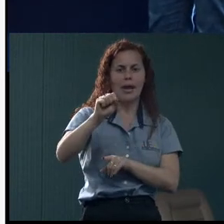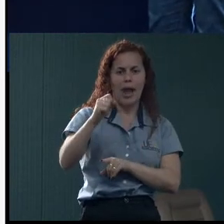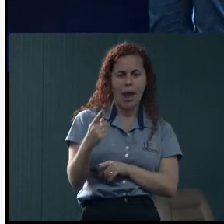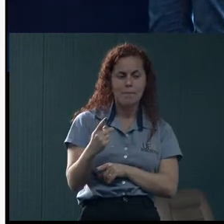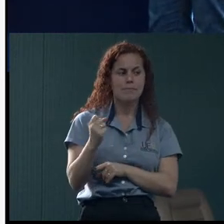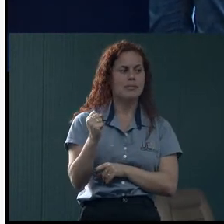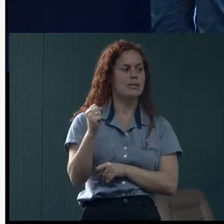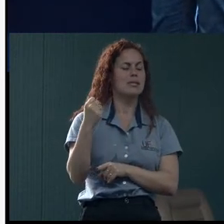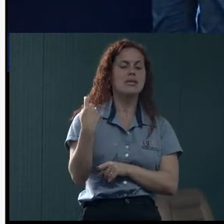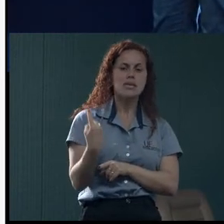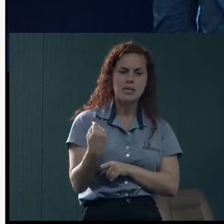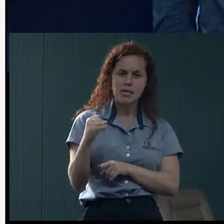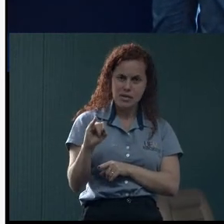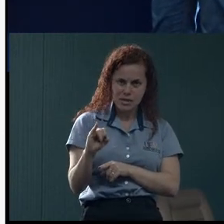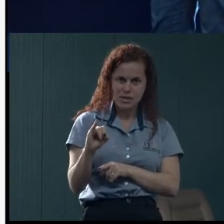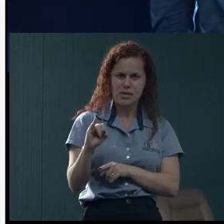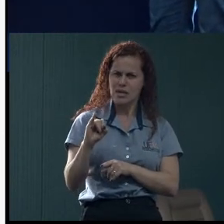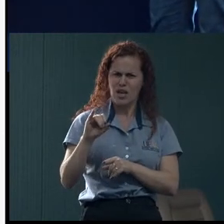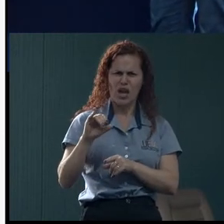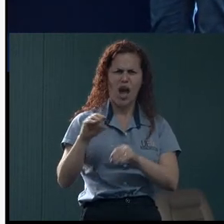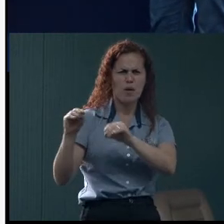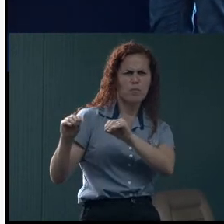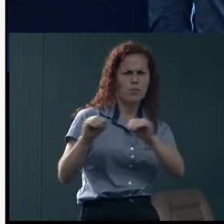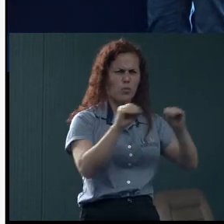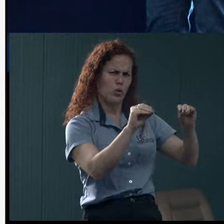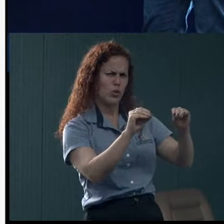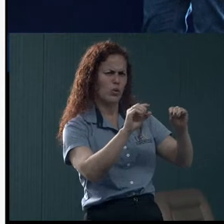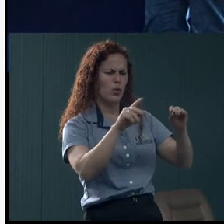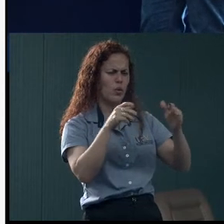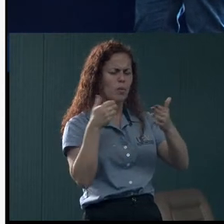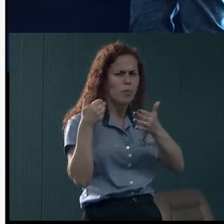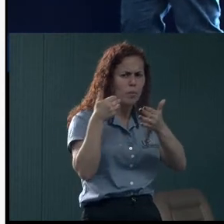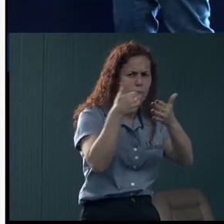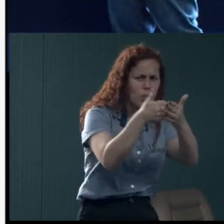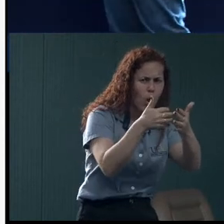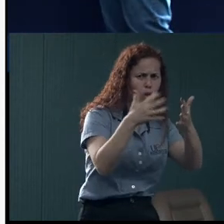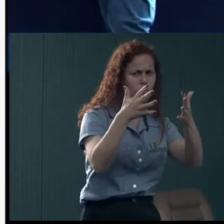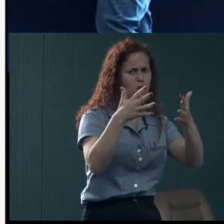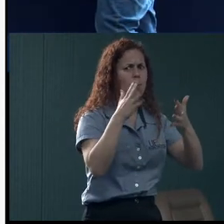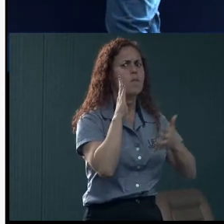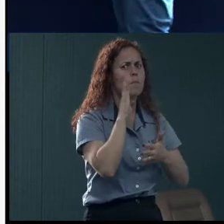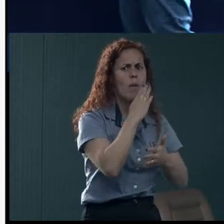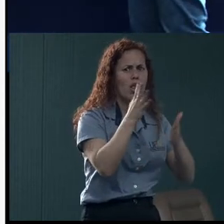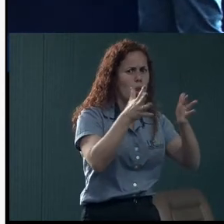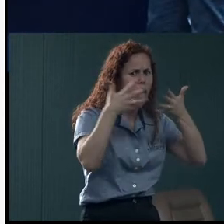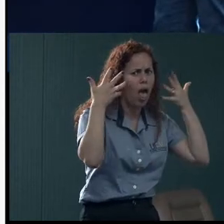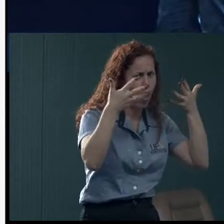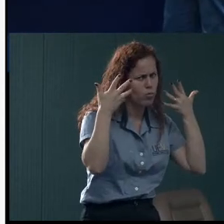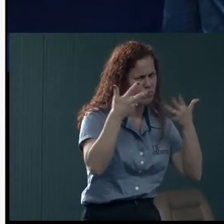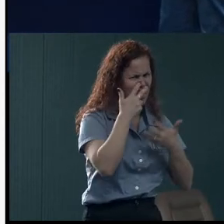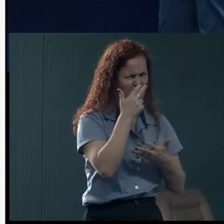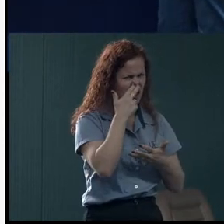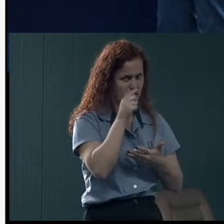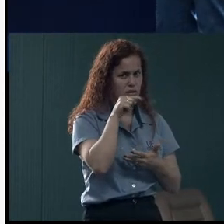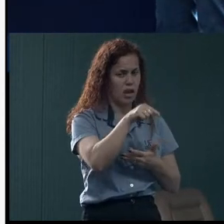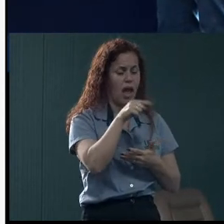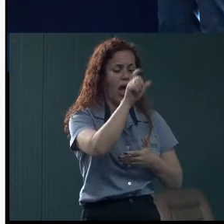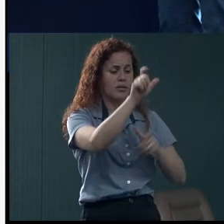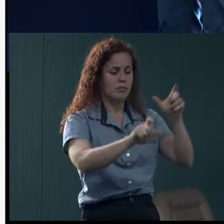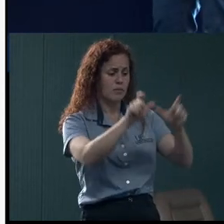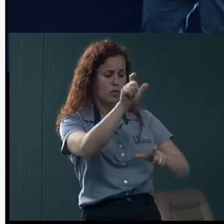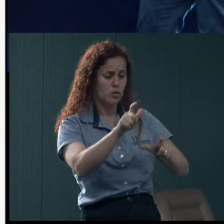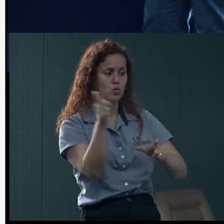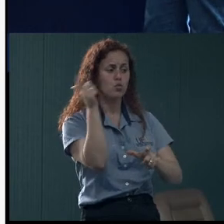eu acho que o CAPS I foi para o Santo Antônio, e eles mudaram o AD para próximo ao Bar do Leão, se eu não me engano, para que as pessoas também